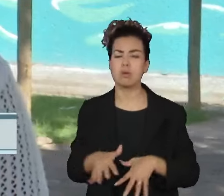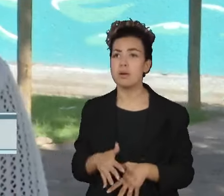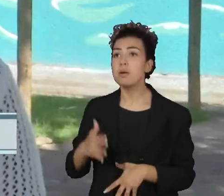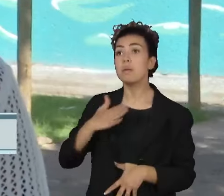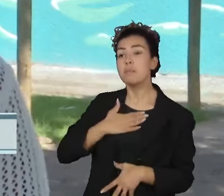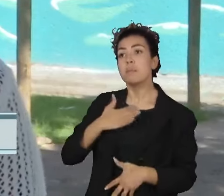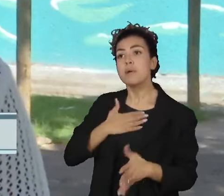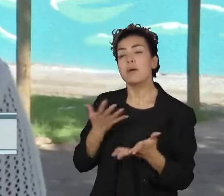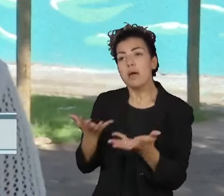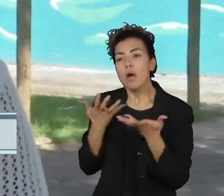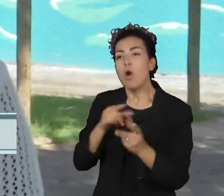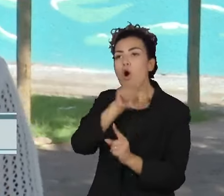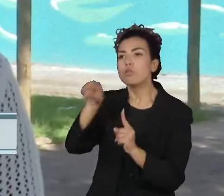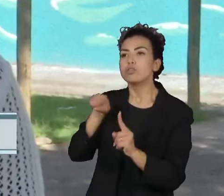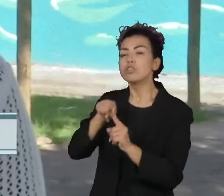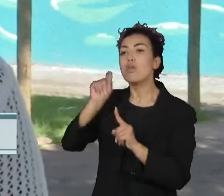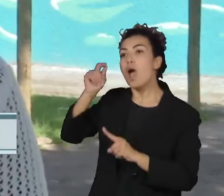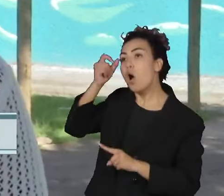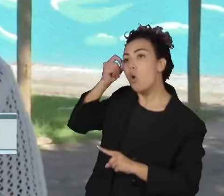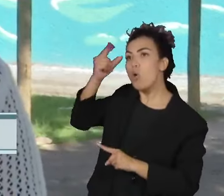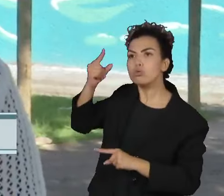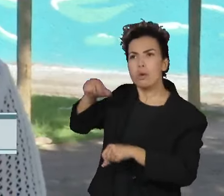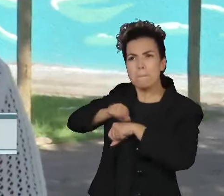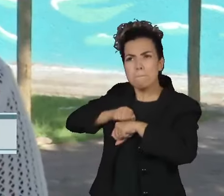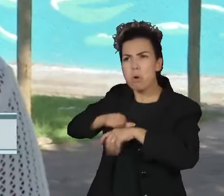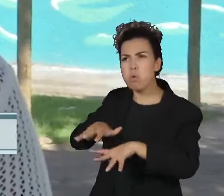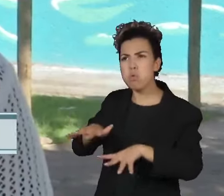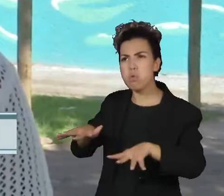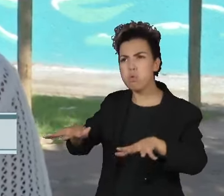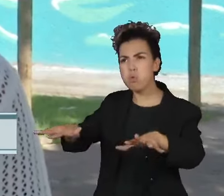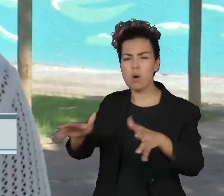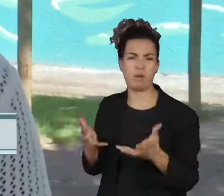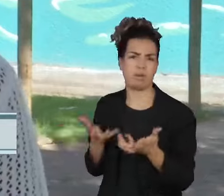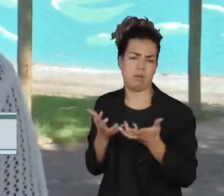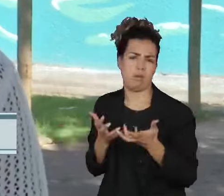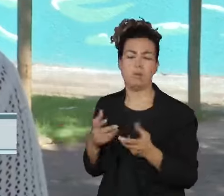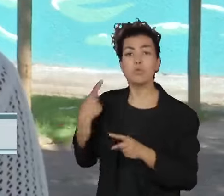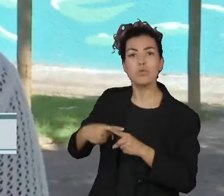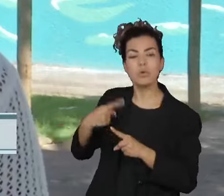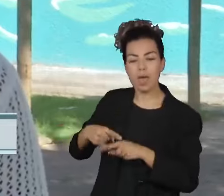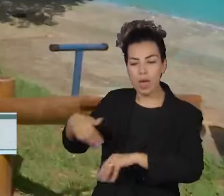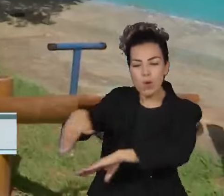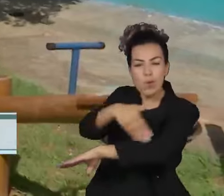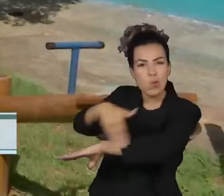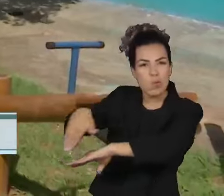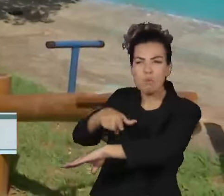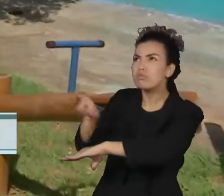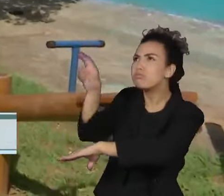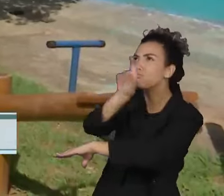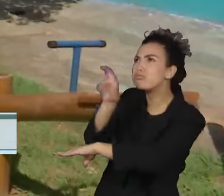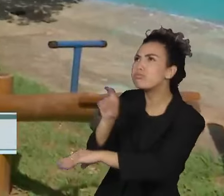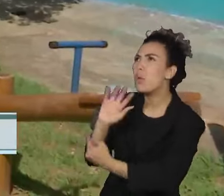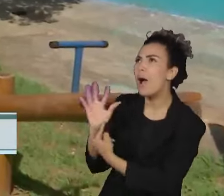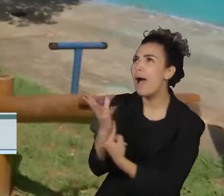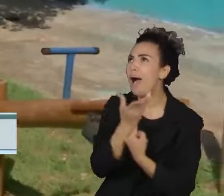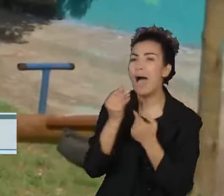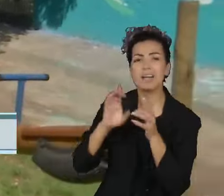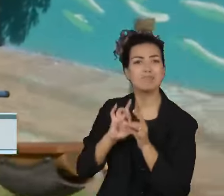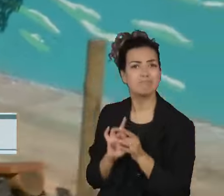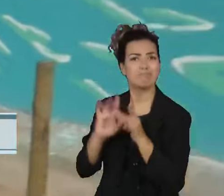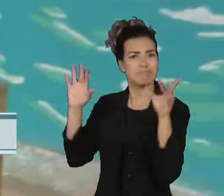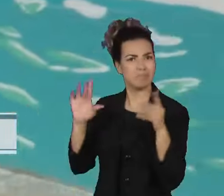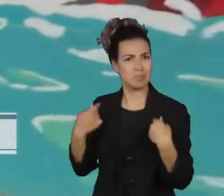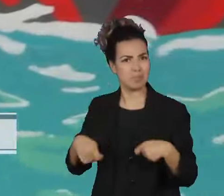conseguir difundir a cultura para todos os lugares, né? Porque, teoricamente, a cultura de rua é democrática. Quem mora aqui e vê um verdadeiro